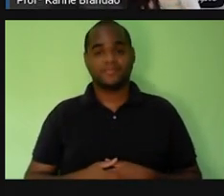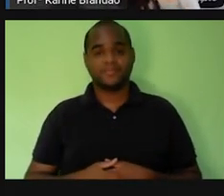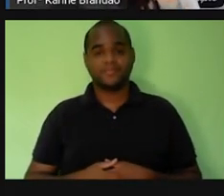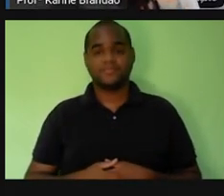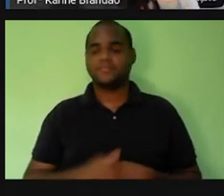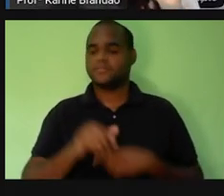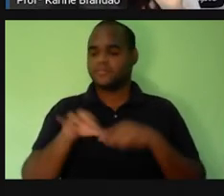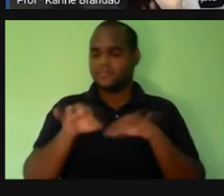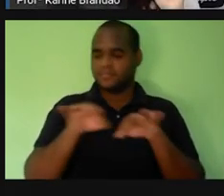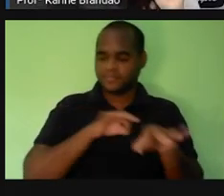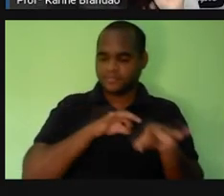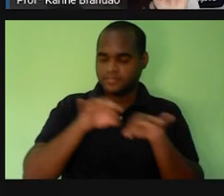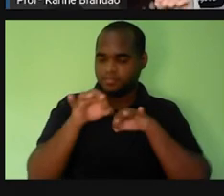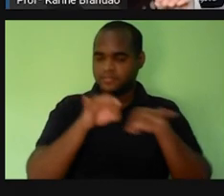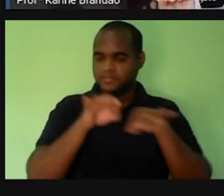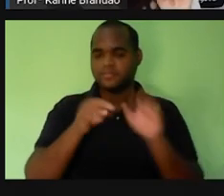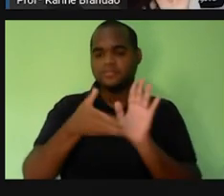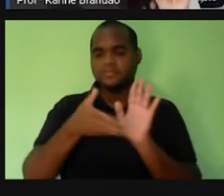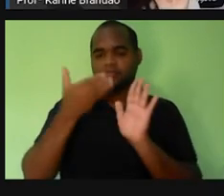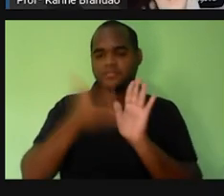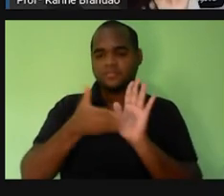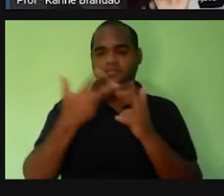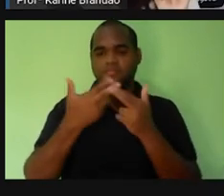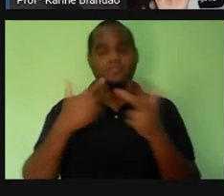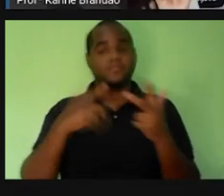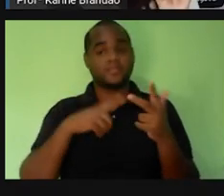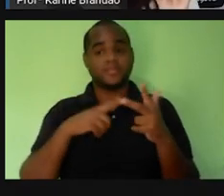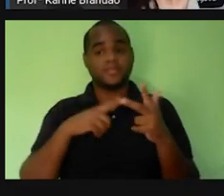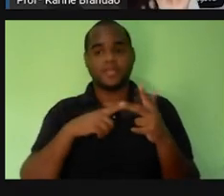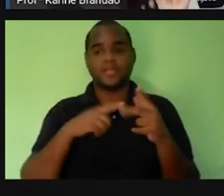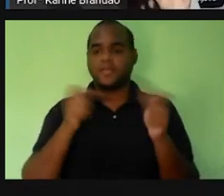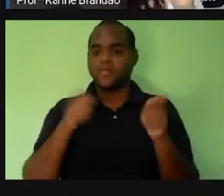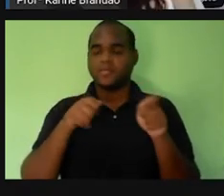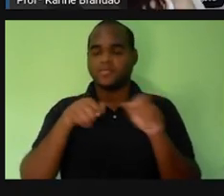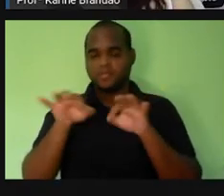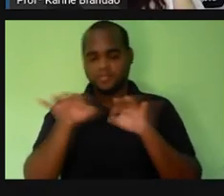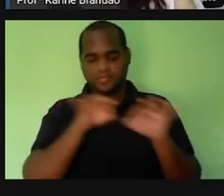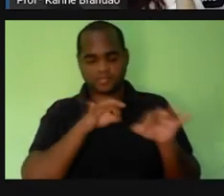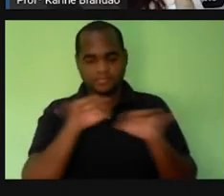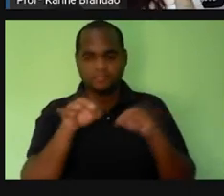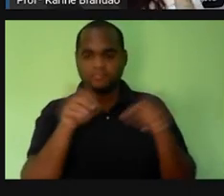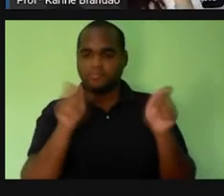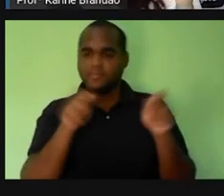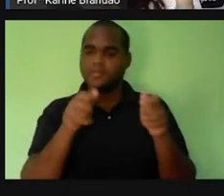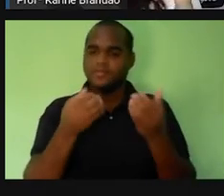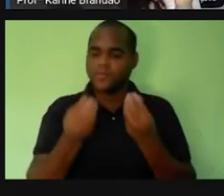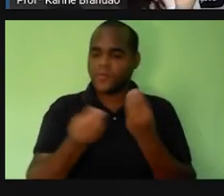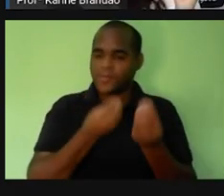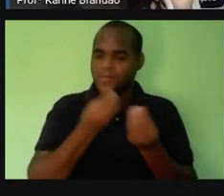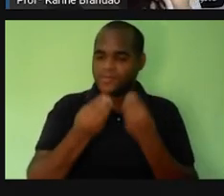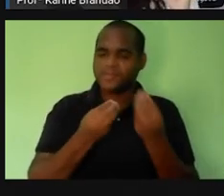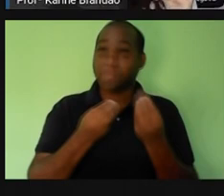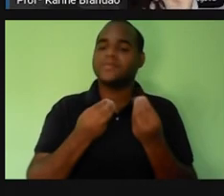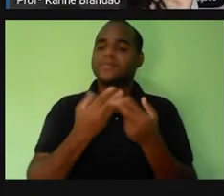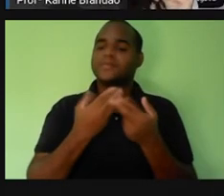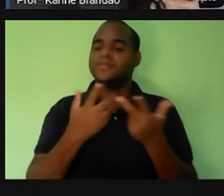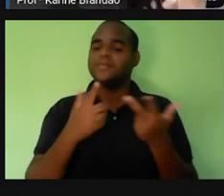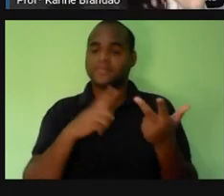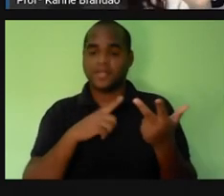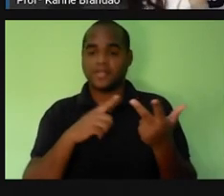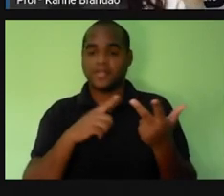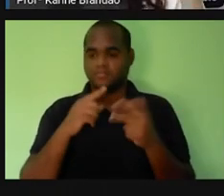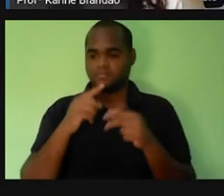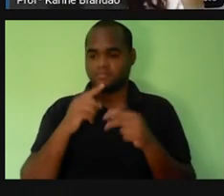organiza, né? Os livros. Os livros na estante estão divididos, ou seja, estão organizados por cor e por tamanho.